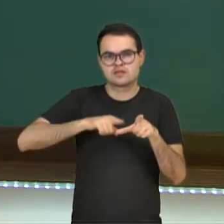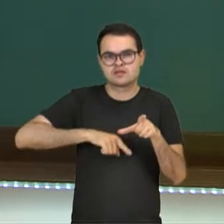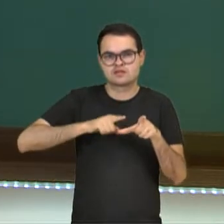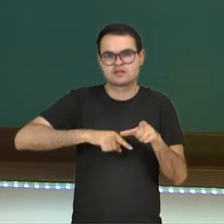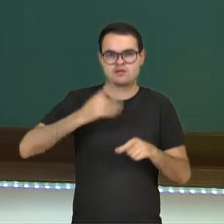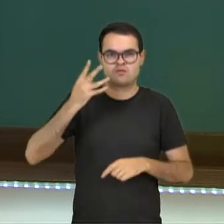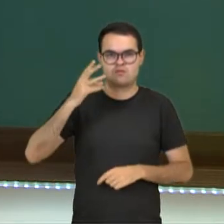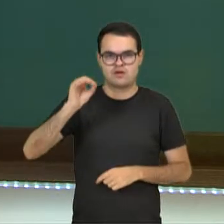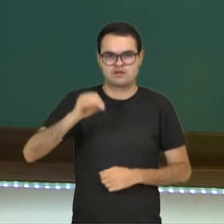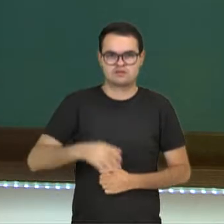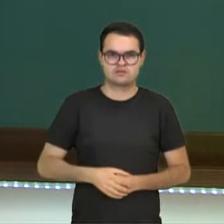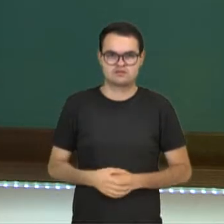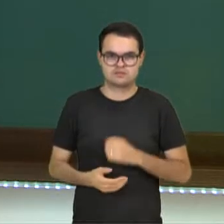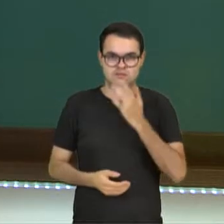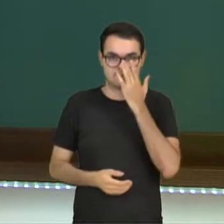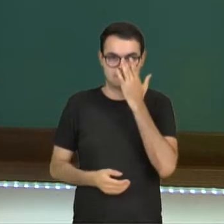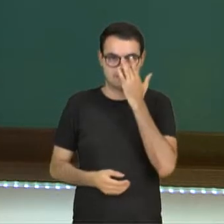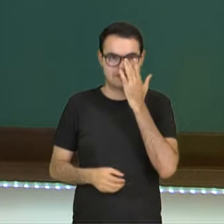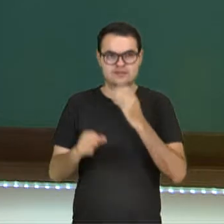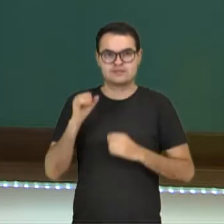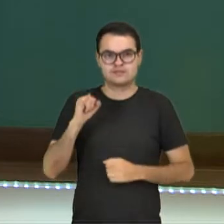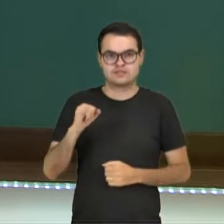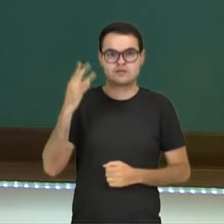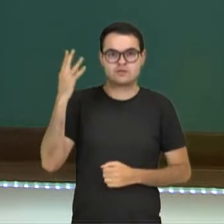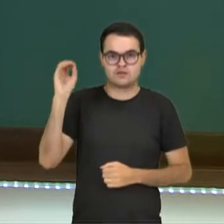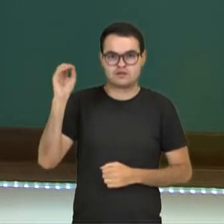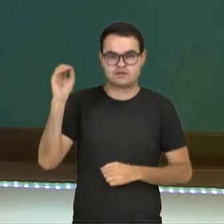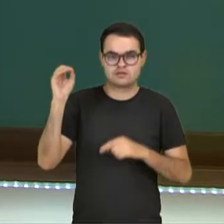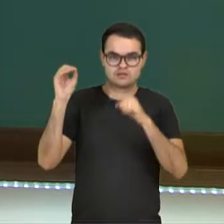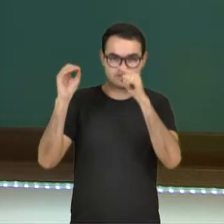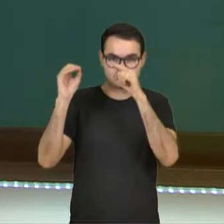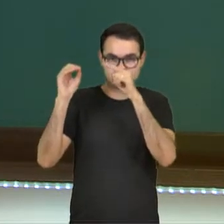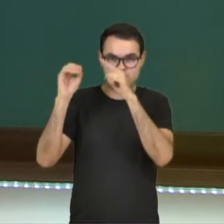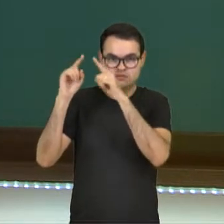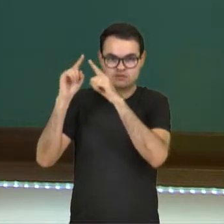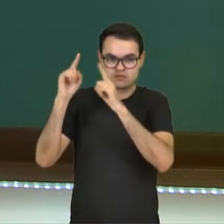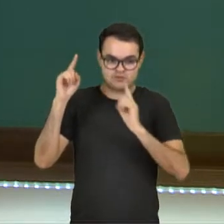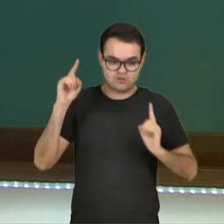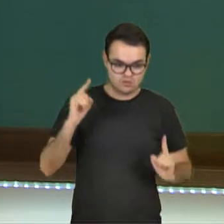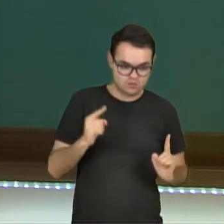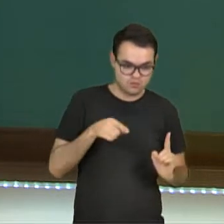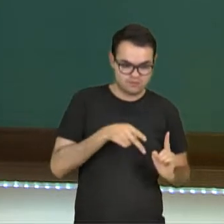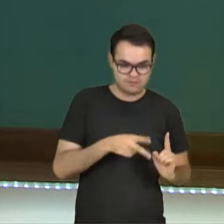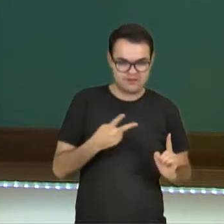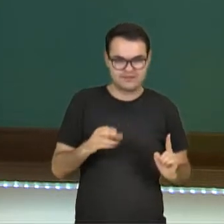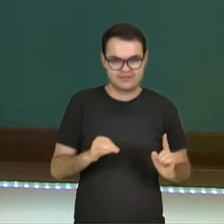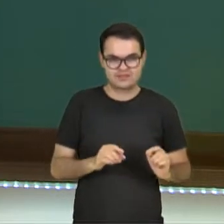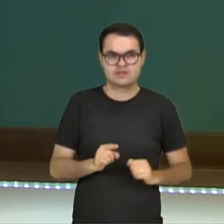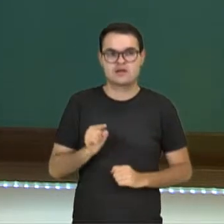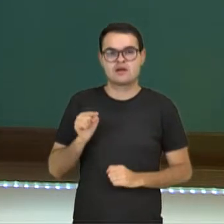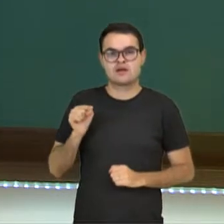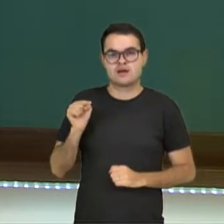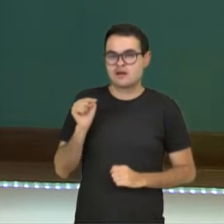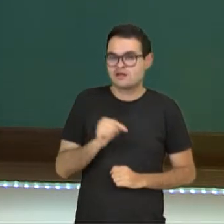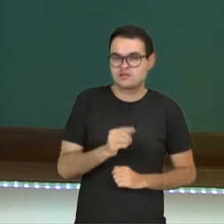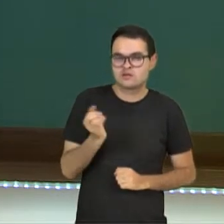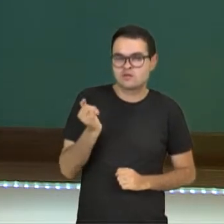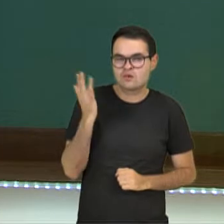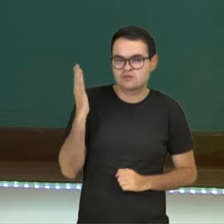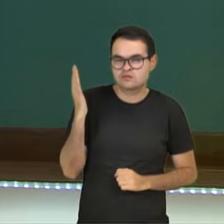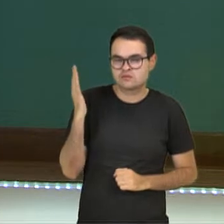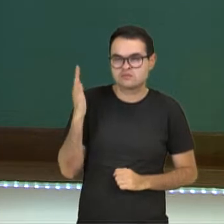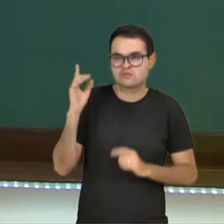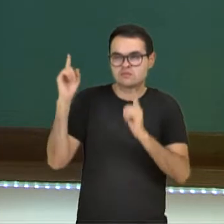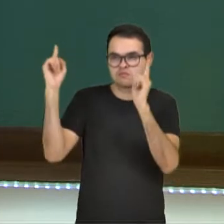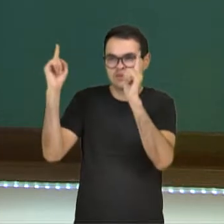40. Se aqui está 40 e é uma escala de 1 para 20, aqui vai estar quanto será, né?